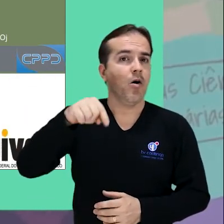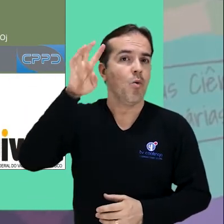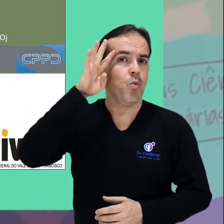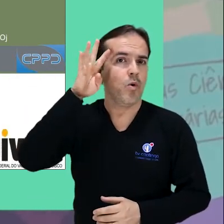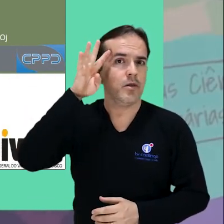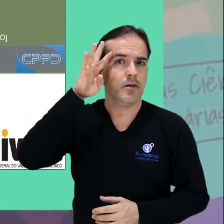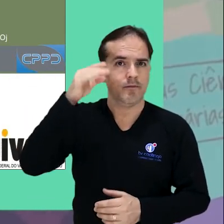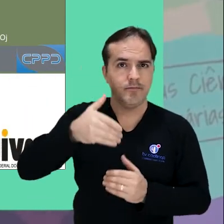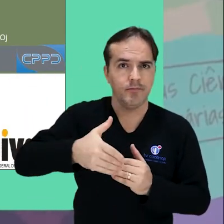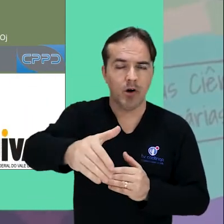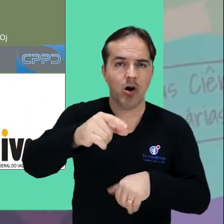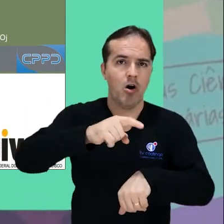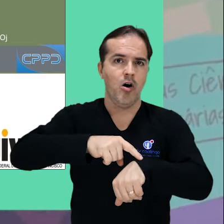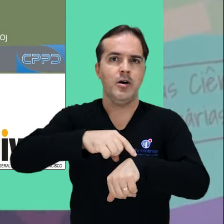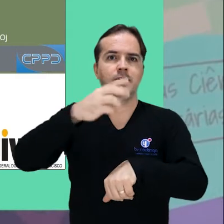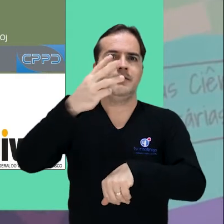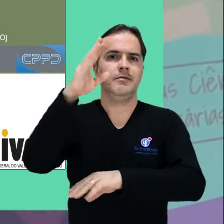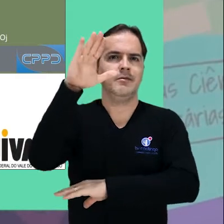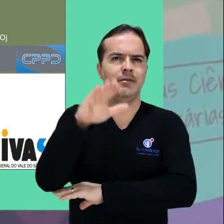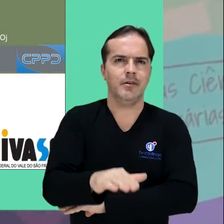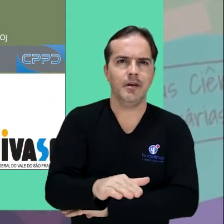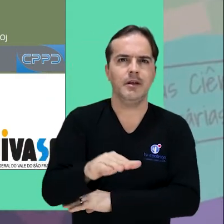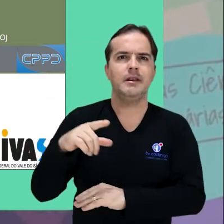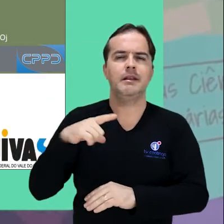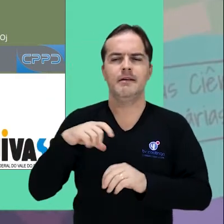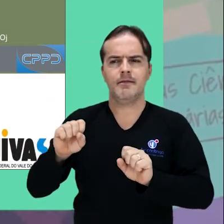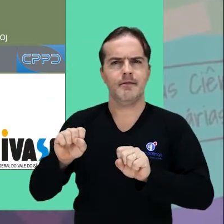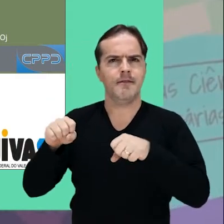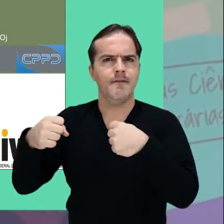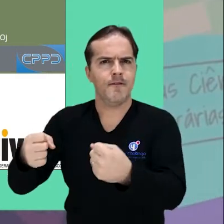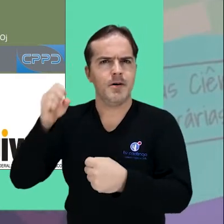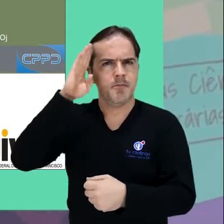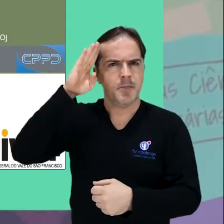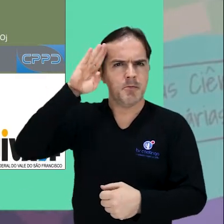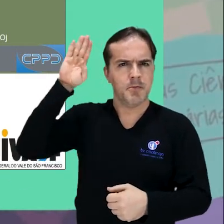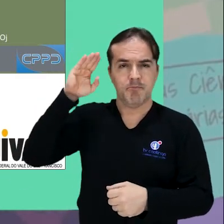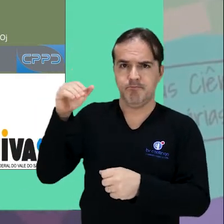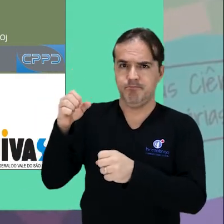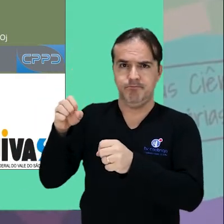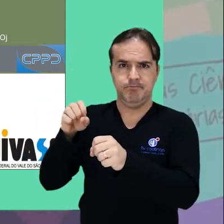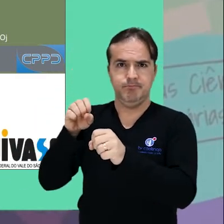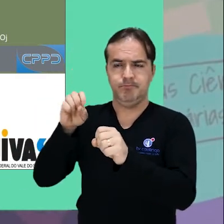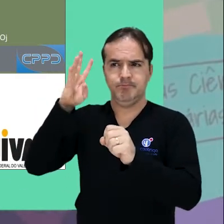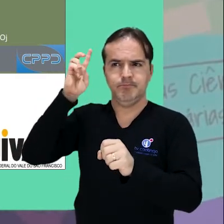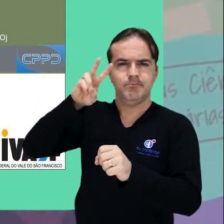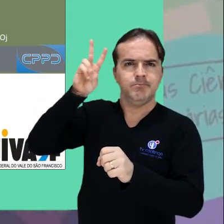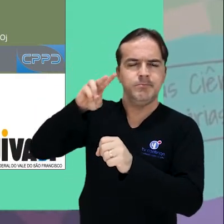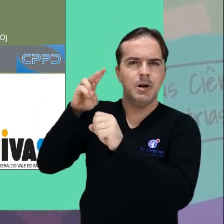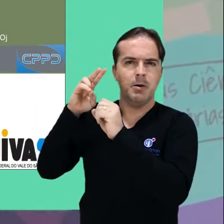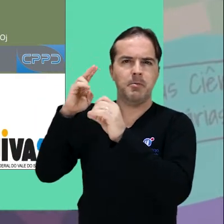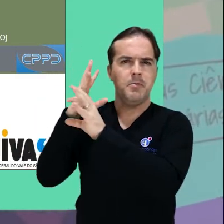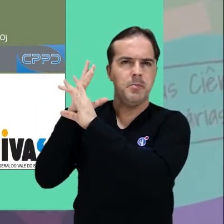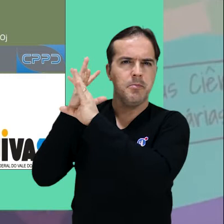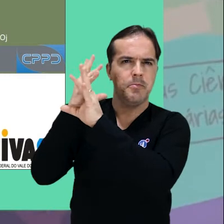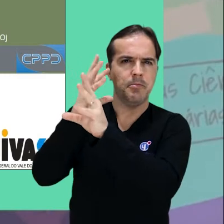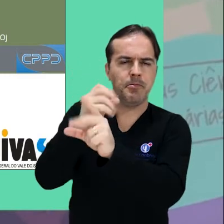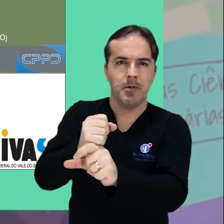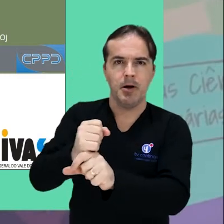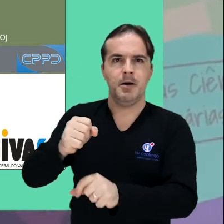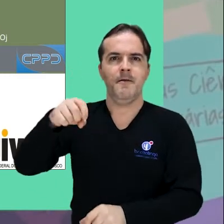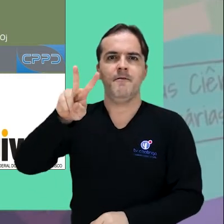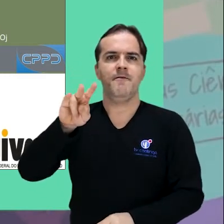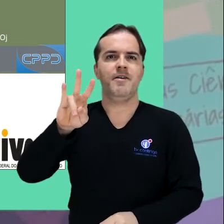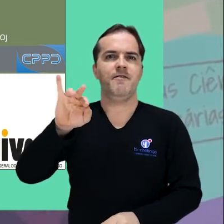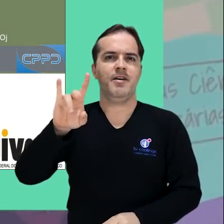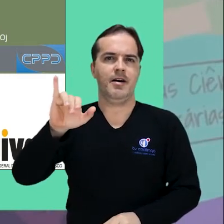quarta-feira, às 3 horas da tarde, a defesa do Memorial Acadêmico da professora Viviane Marques. A banca